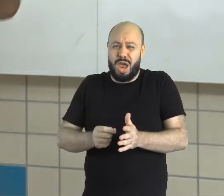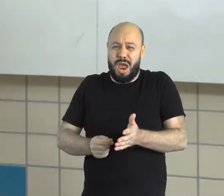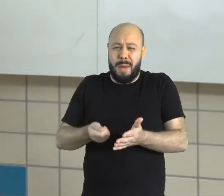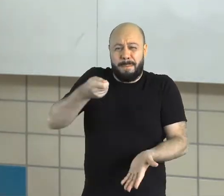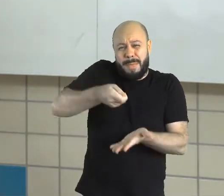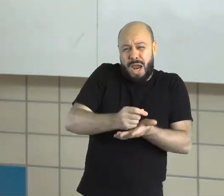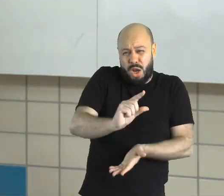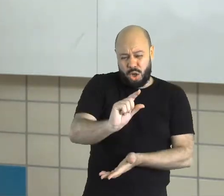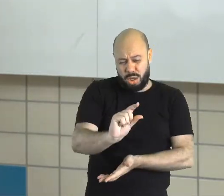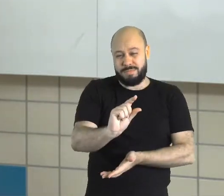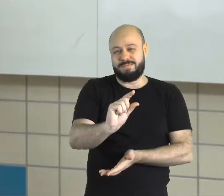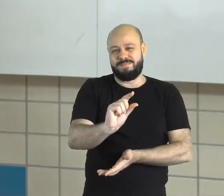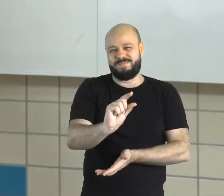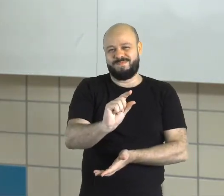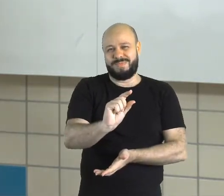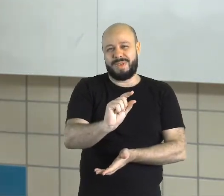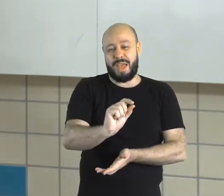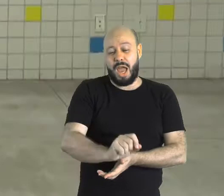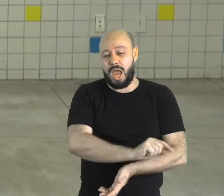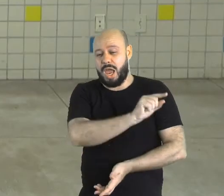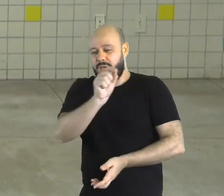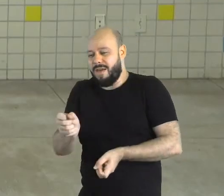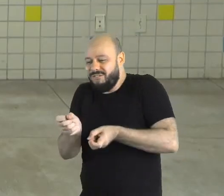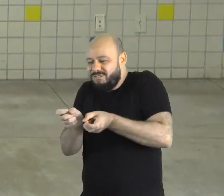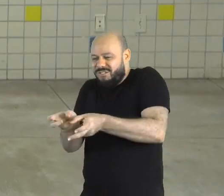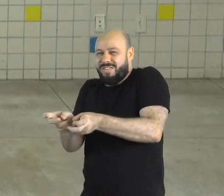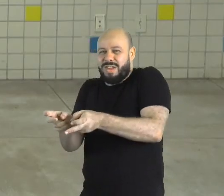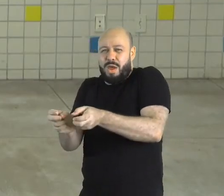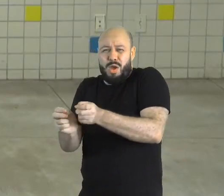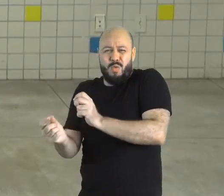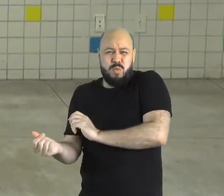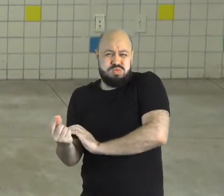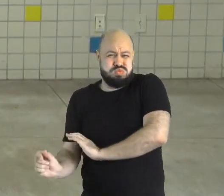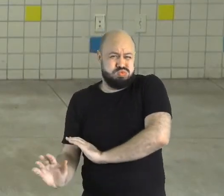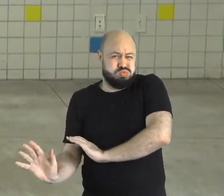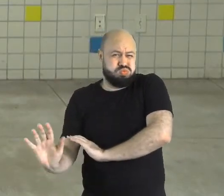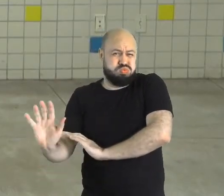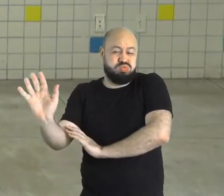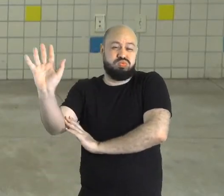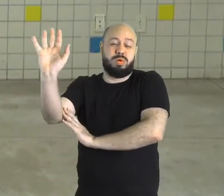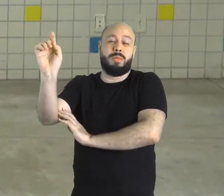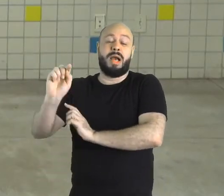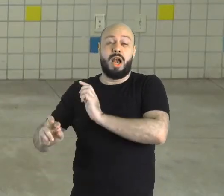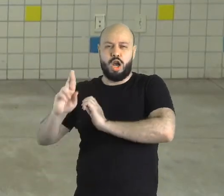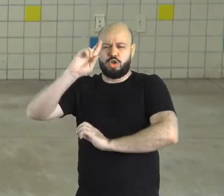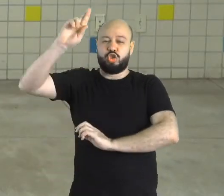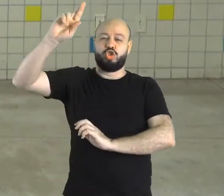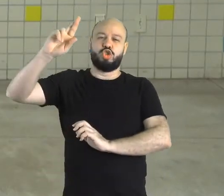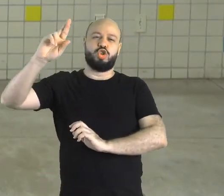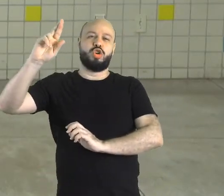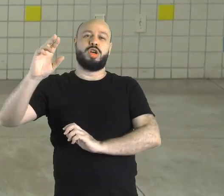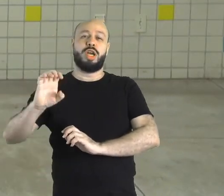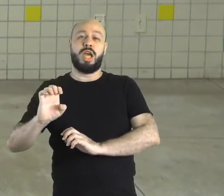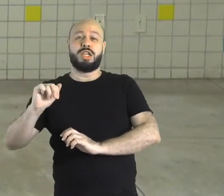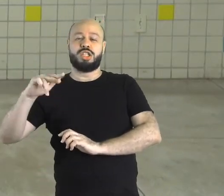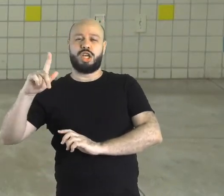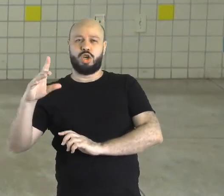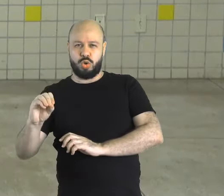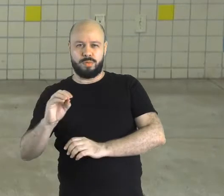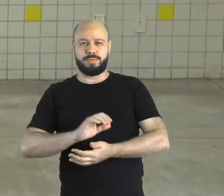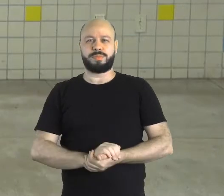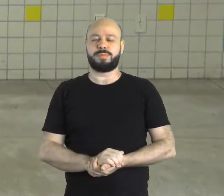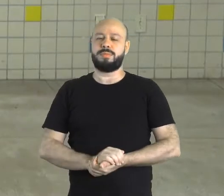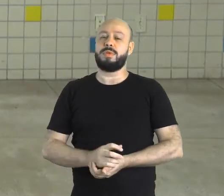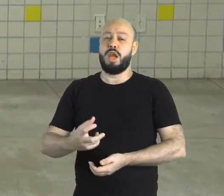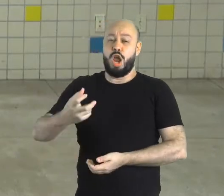aspas, a preço de balinha e vendiam aqui por altos preços para os chamados senhores de engenho. Então, isso gerava